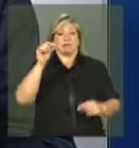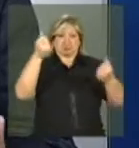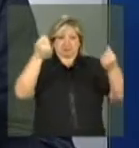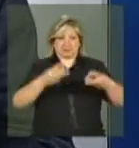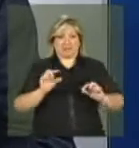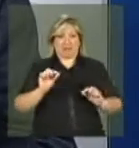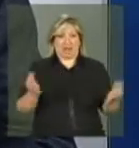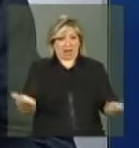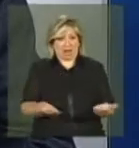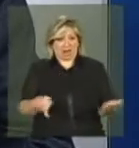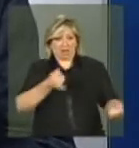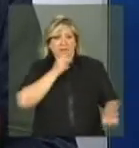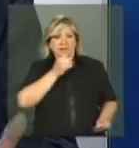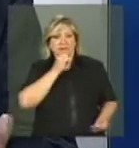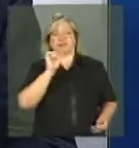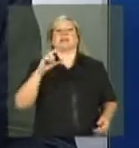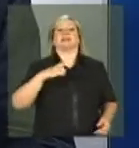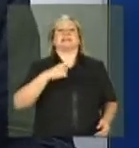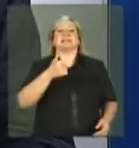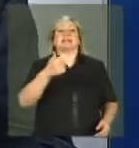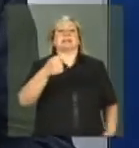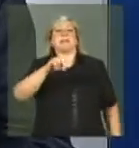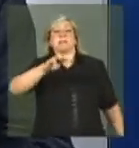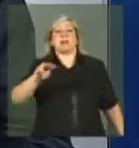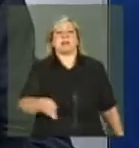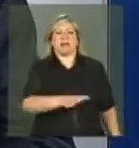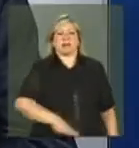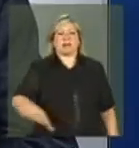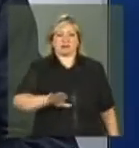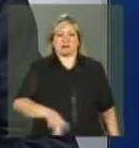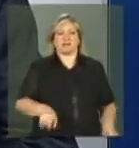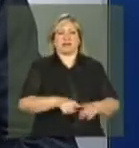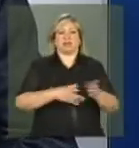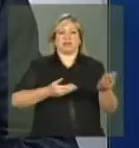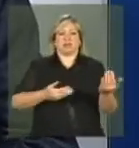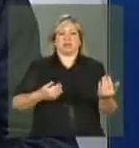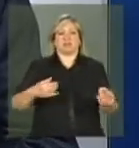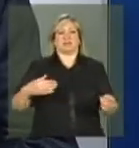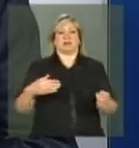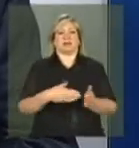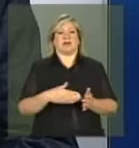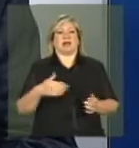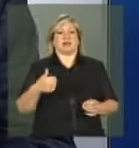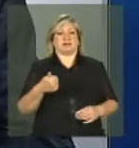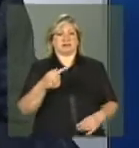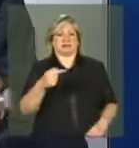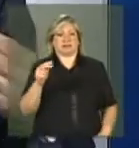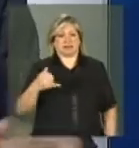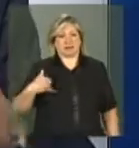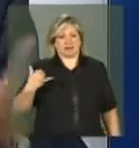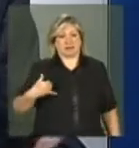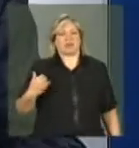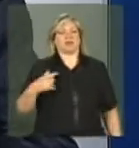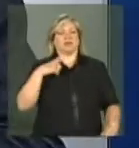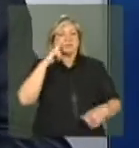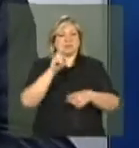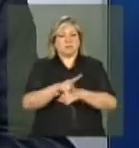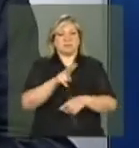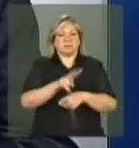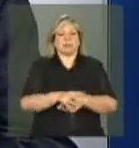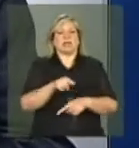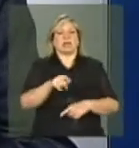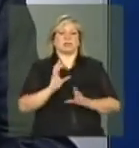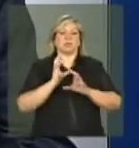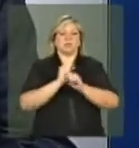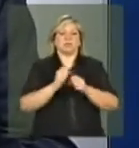nós estamos com quase 17 milhões de crianças e adolescentes de 6 a 17 anos sendo acompanhados. Este número vem crescendo recorrentemente desde